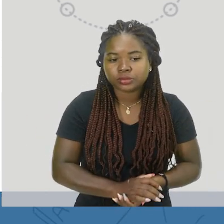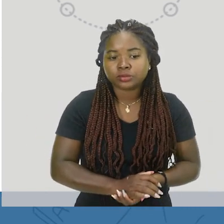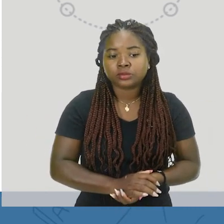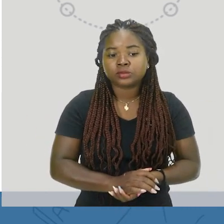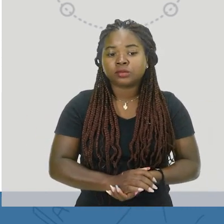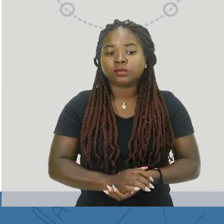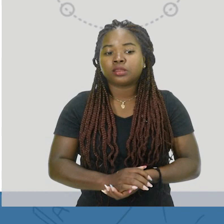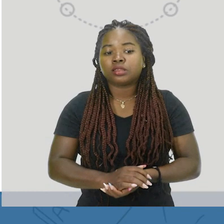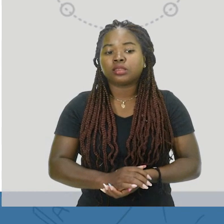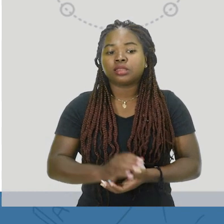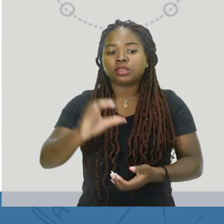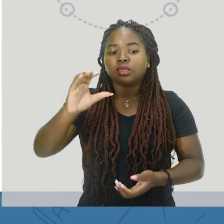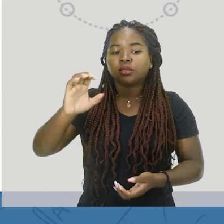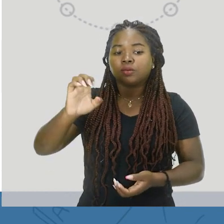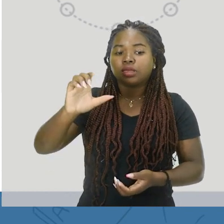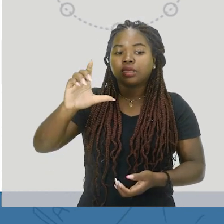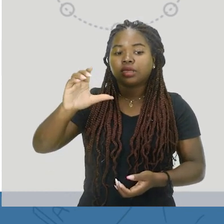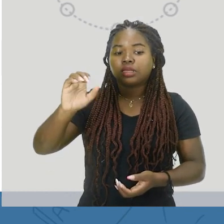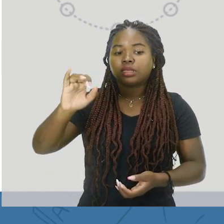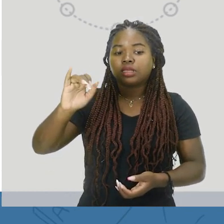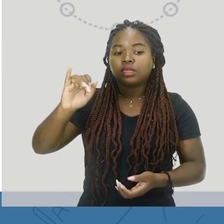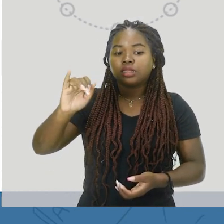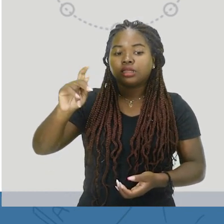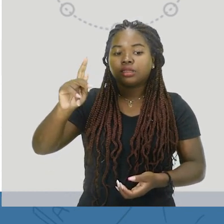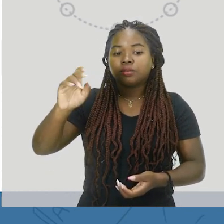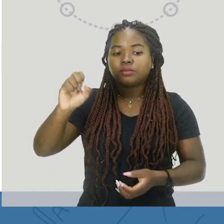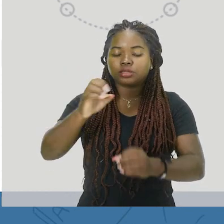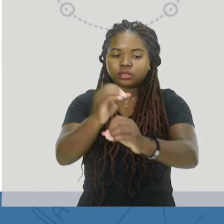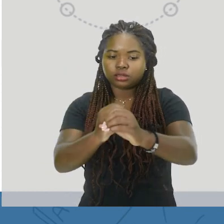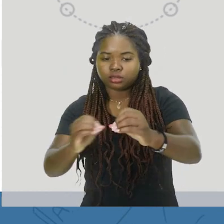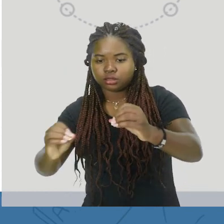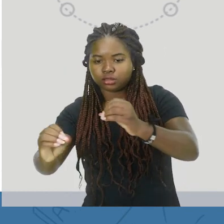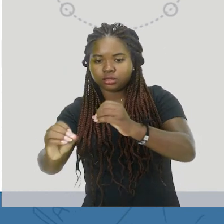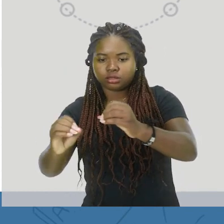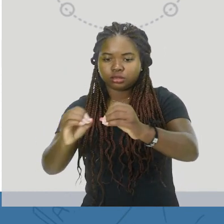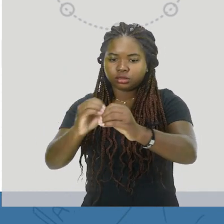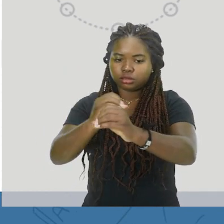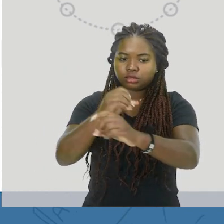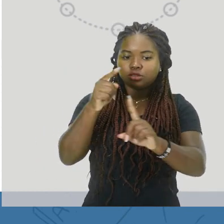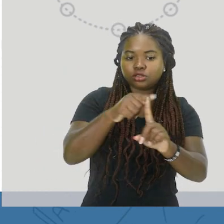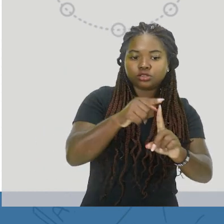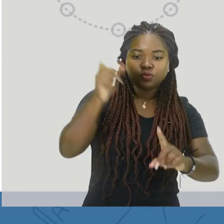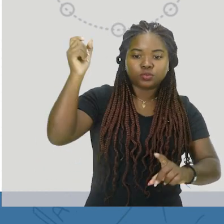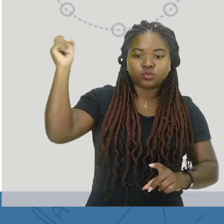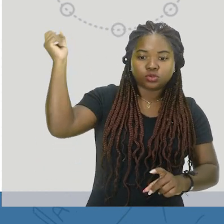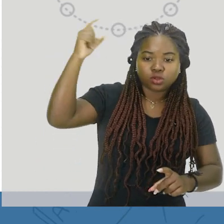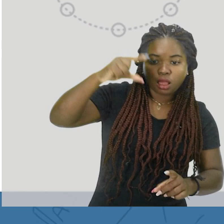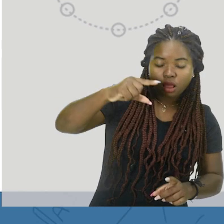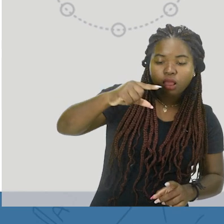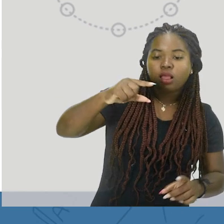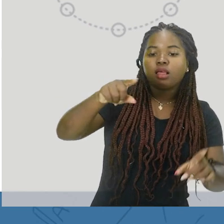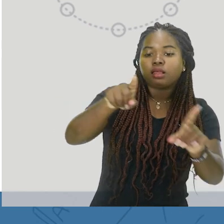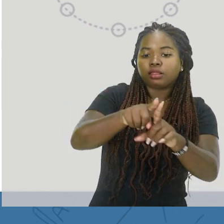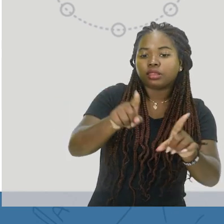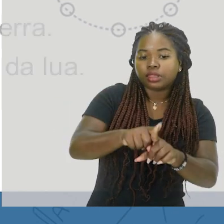Eclipse Solar e nem o Lunar ocorrem com tal periodicidade.